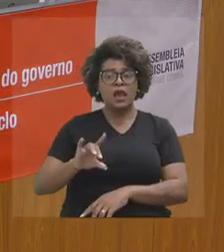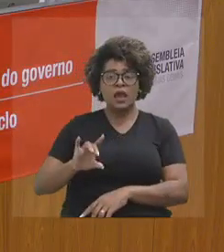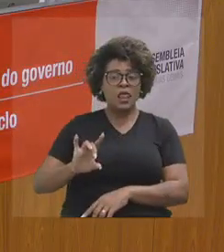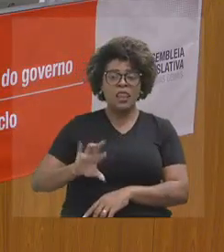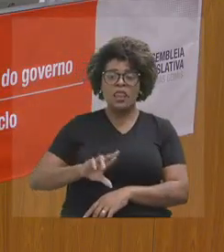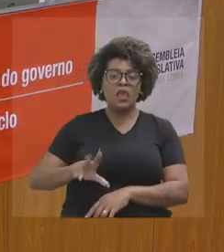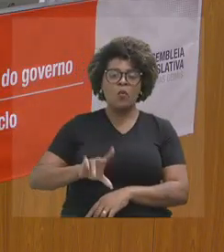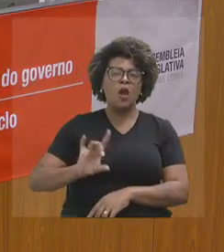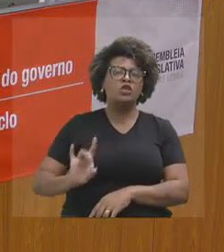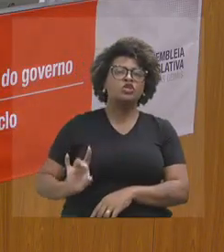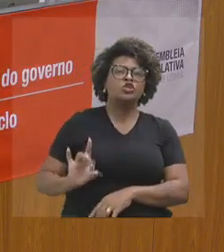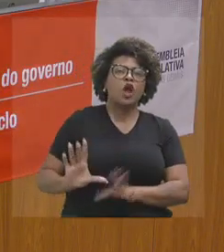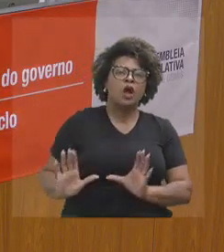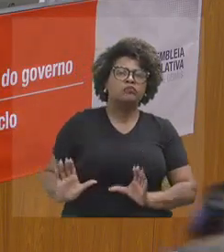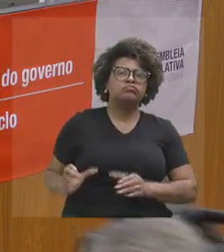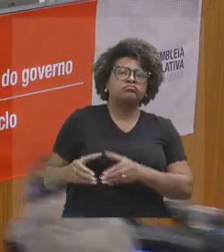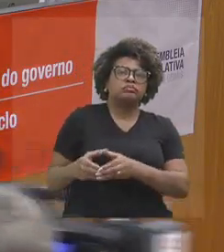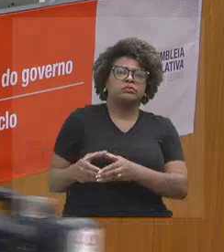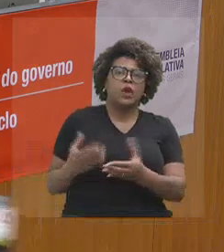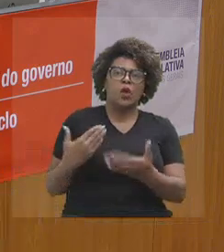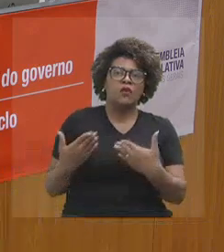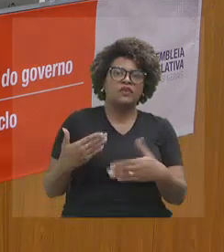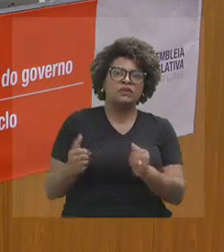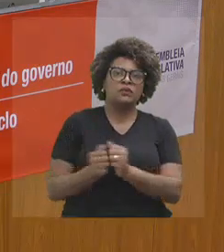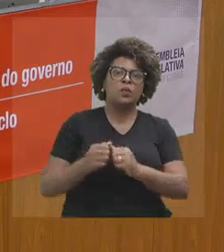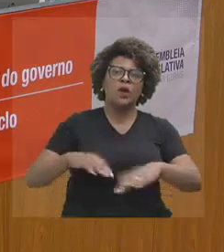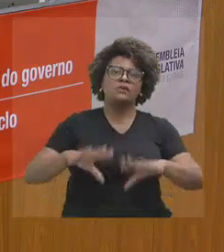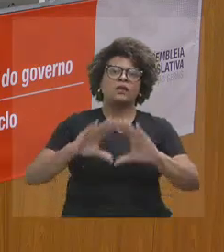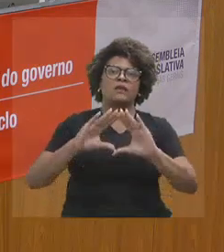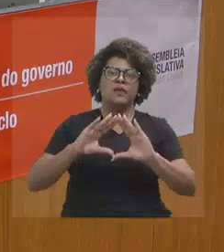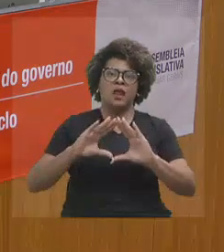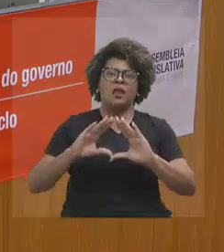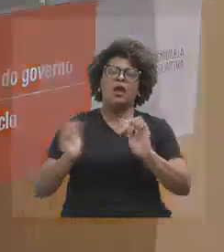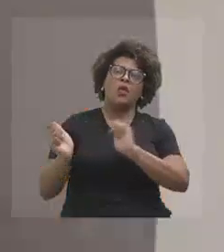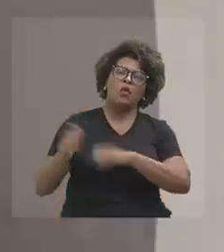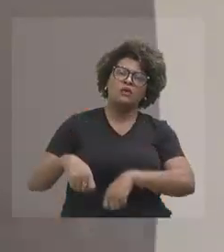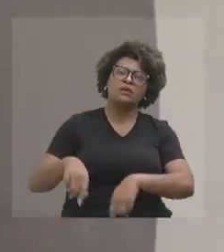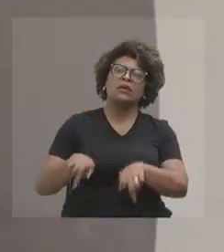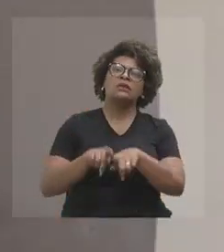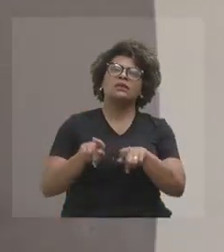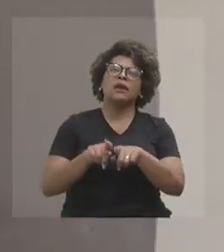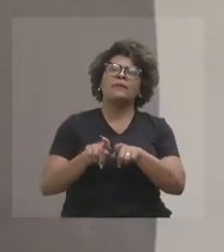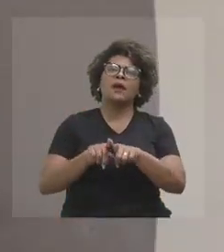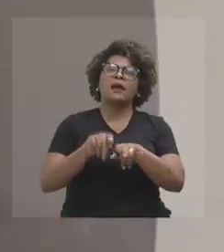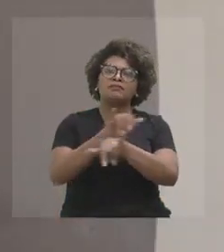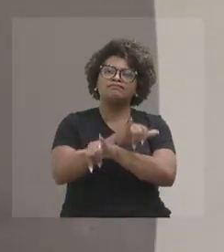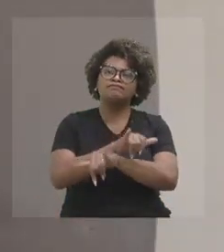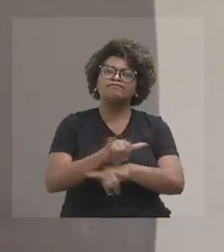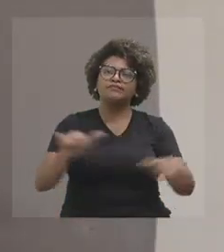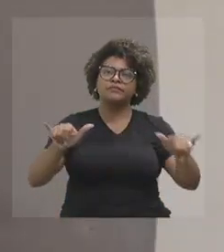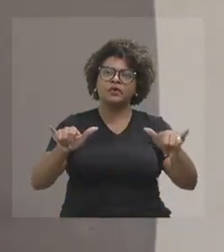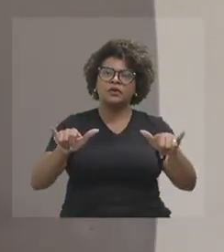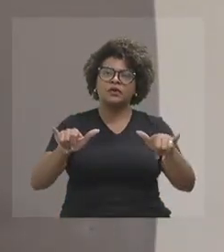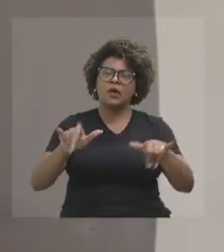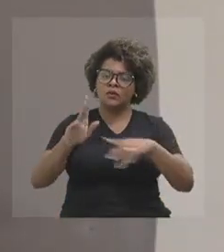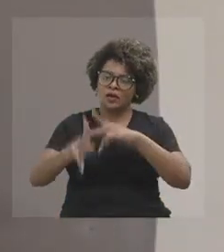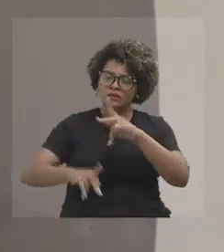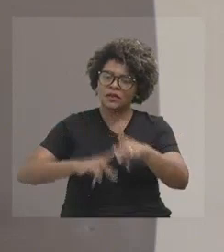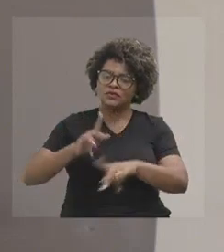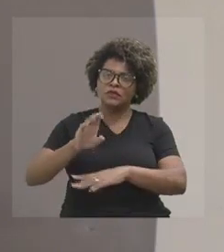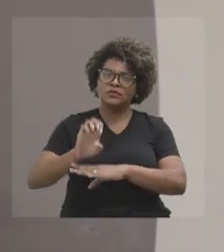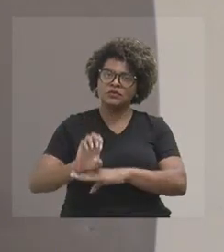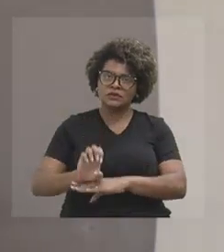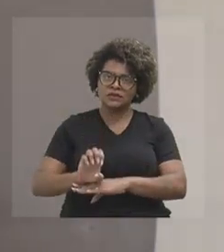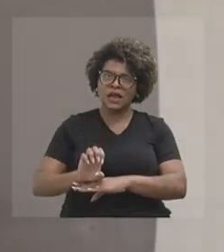Assembleia e com as outras instituições, a gente conseguir conversar também com os mineiros, que, afinal de contas, é a